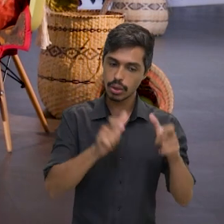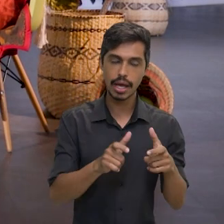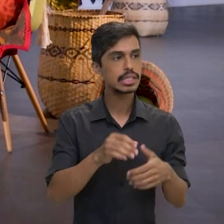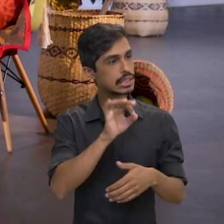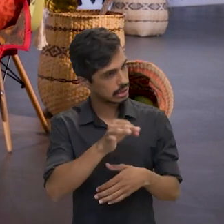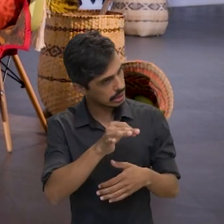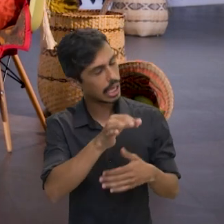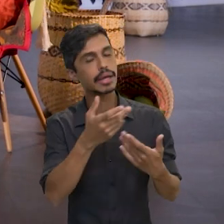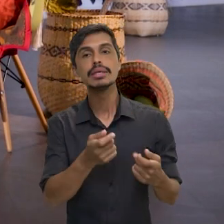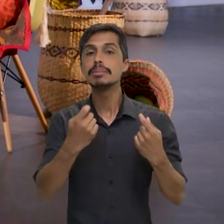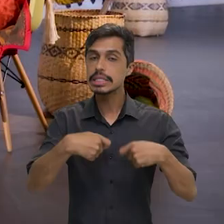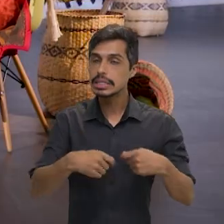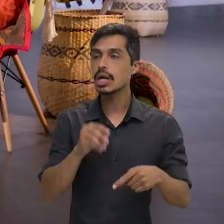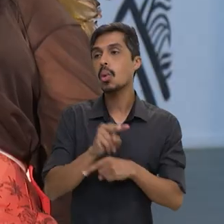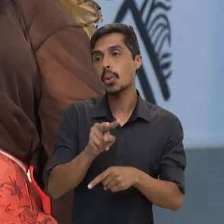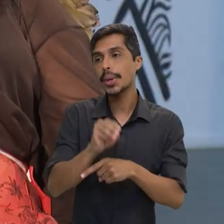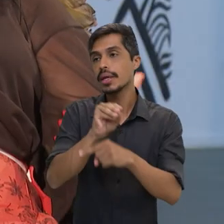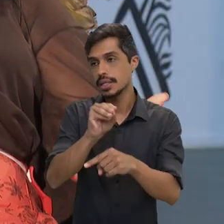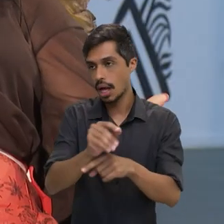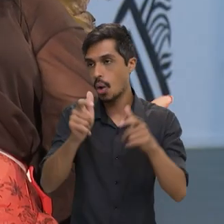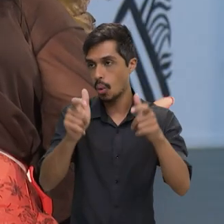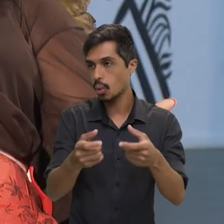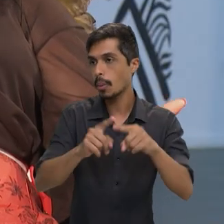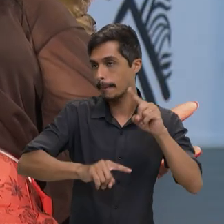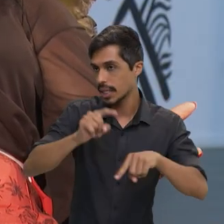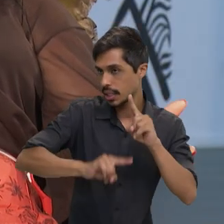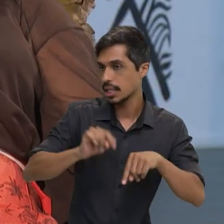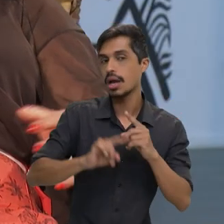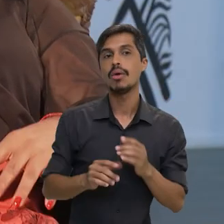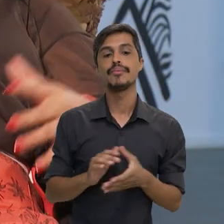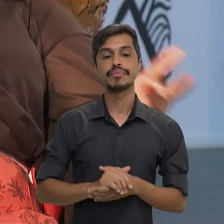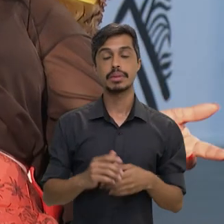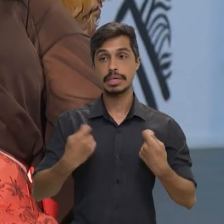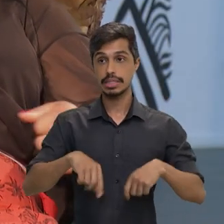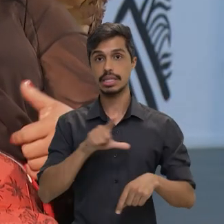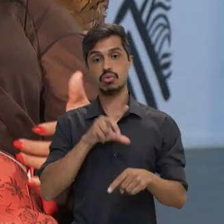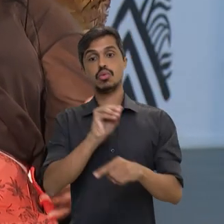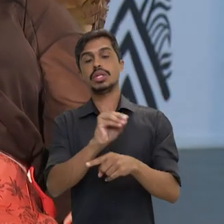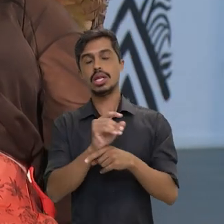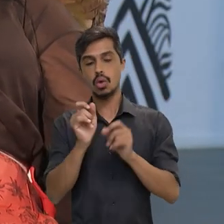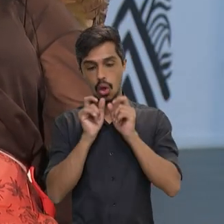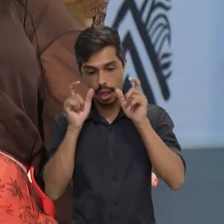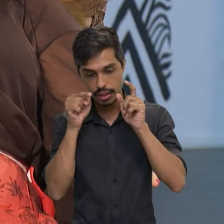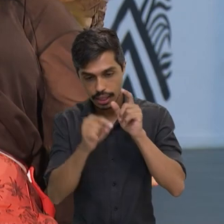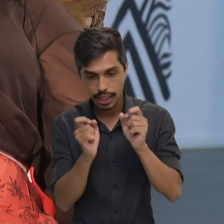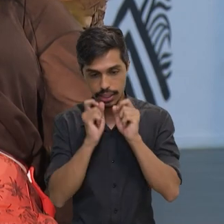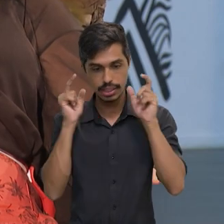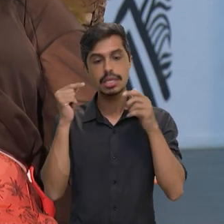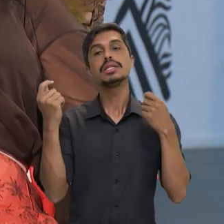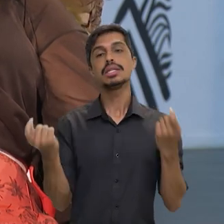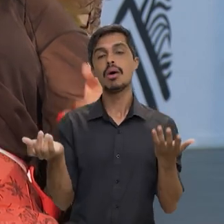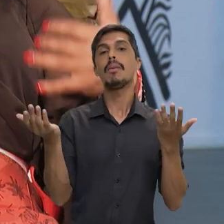população esses... para a gente cuidar, né? Então a gente precisa também ter todo esse cuidado, esse olhar para